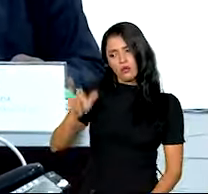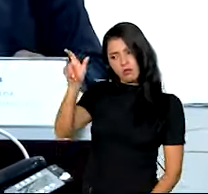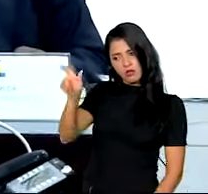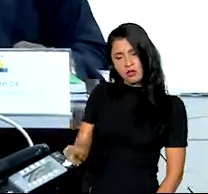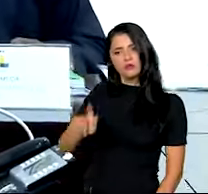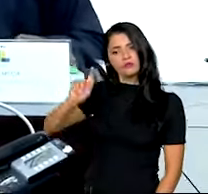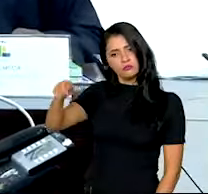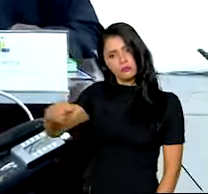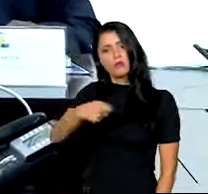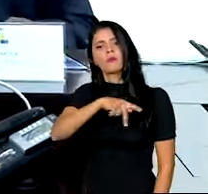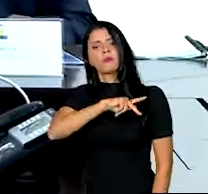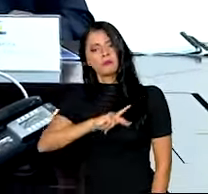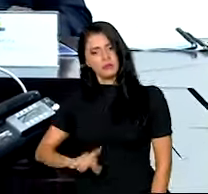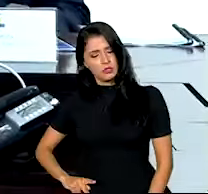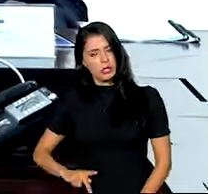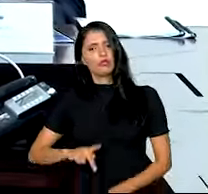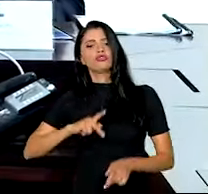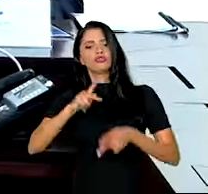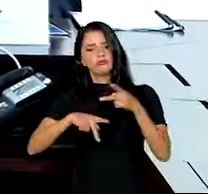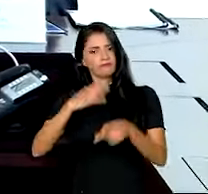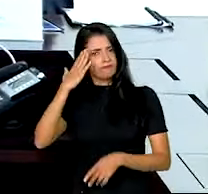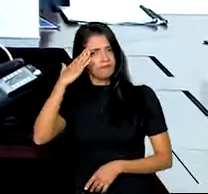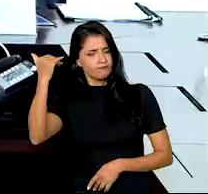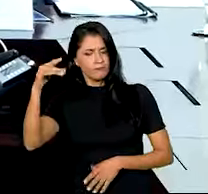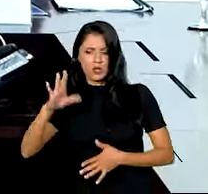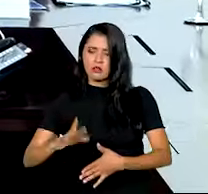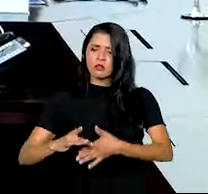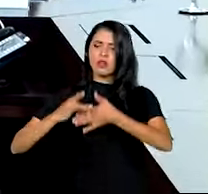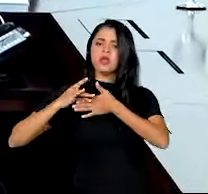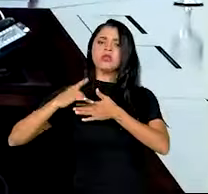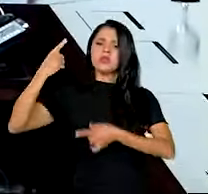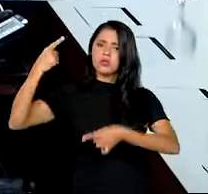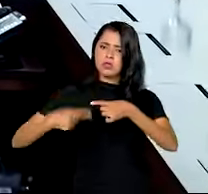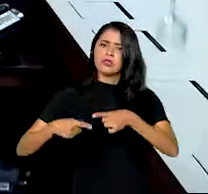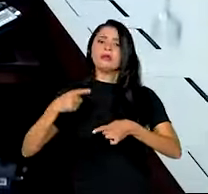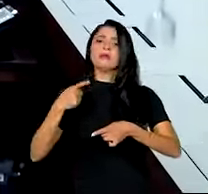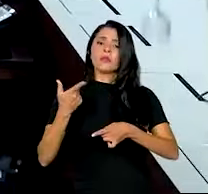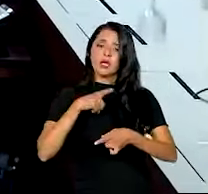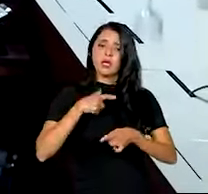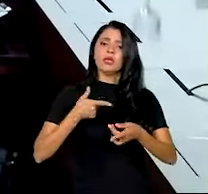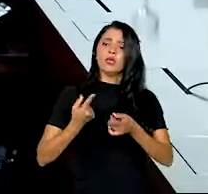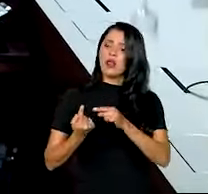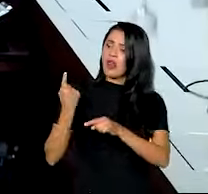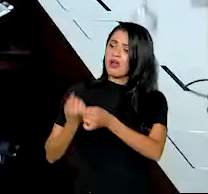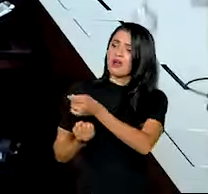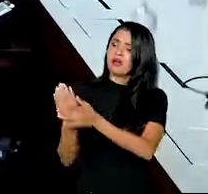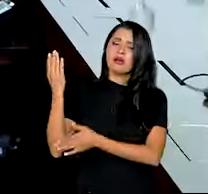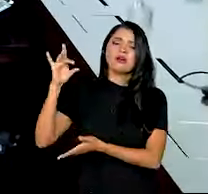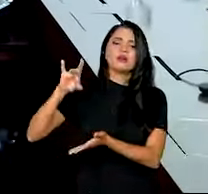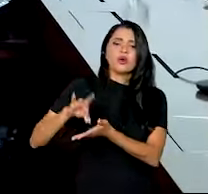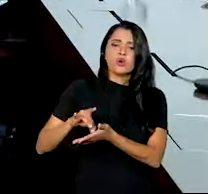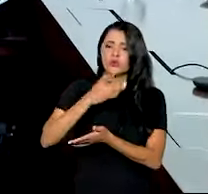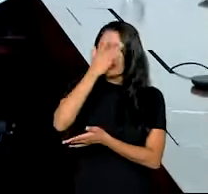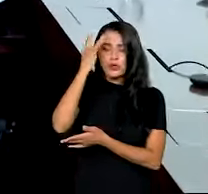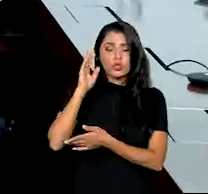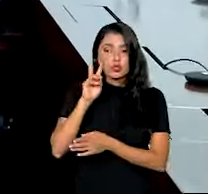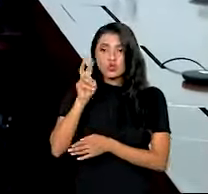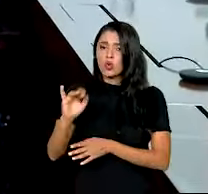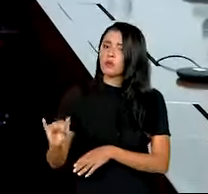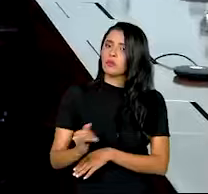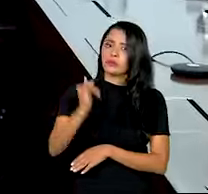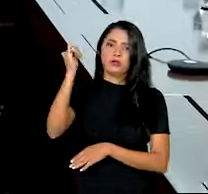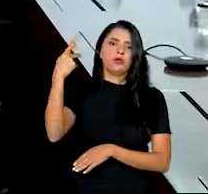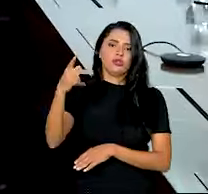popular, de um líder político, que tem as suas raízes naquilo que o povo tem de mais essencial, que é justamente o